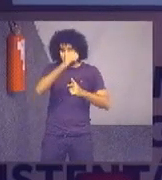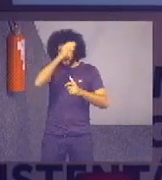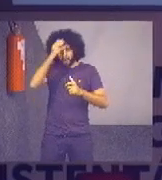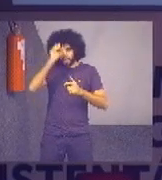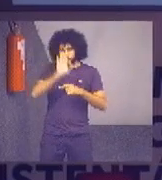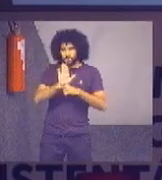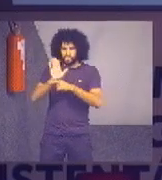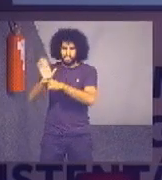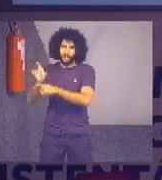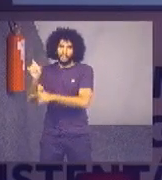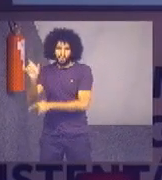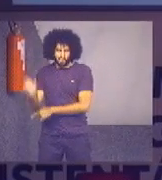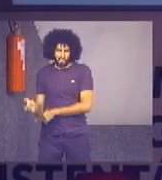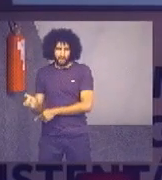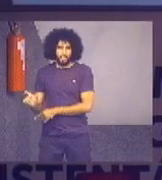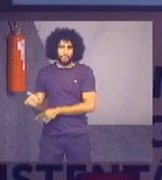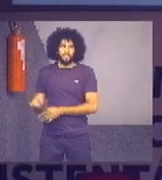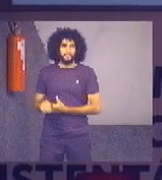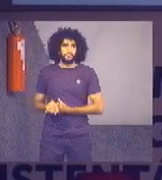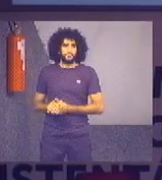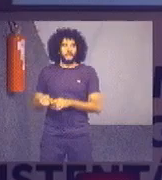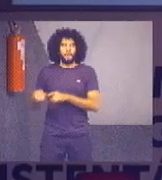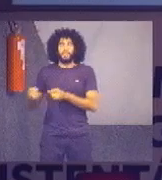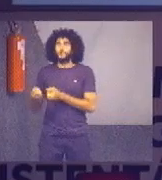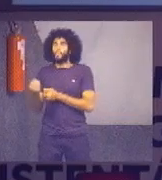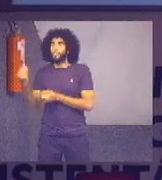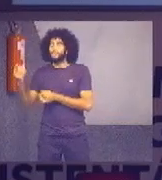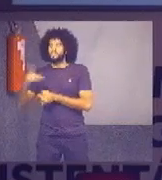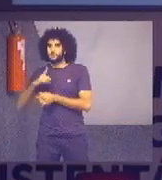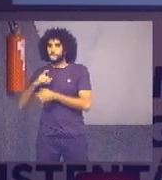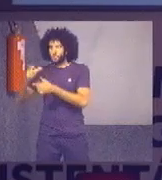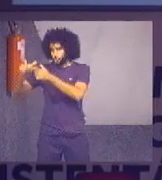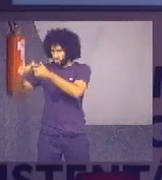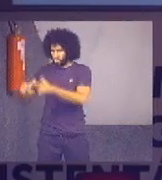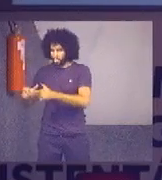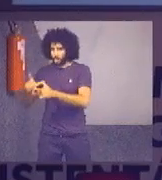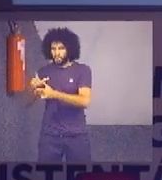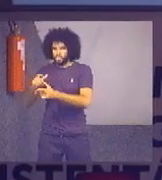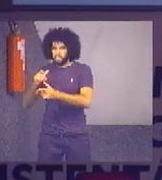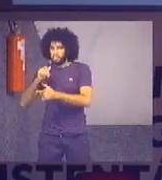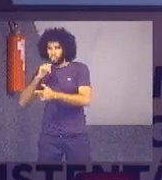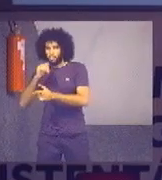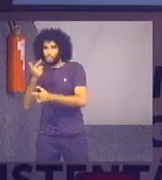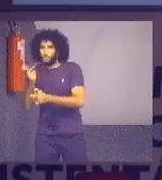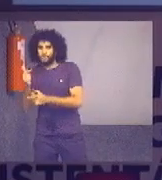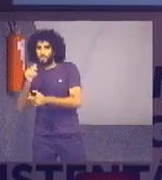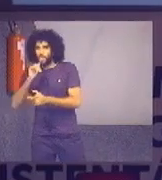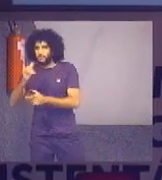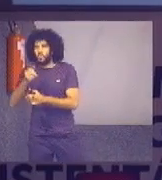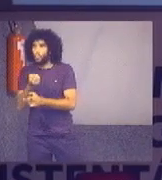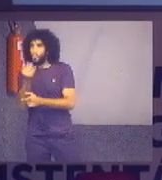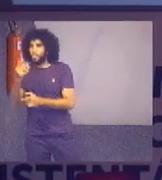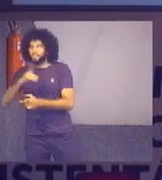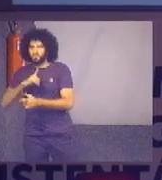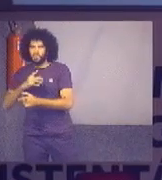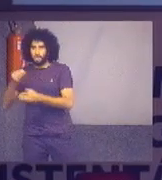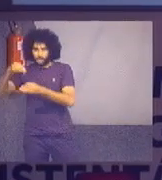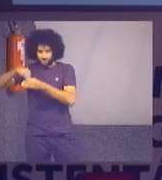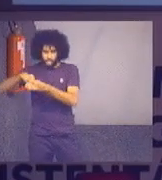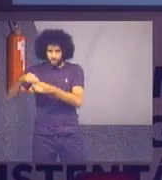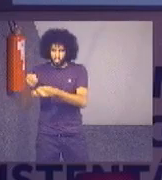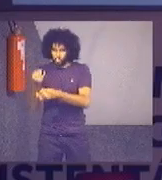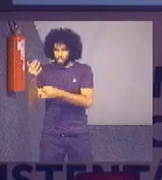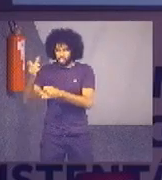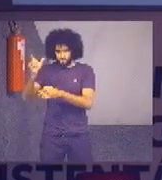o per capita é uma forma de ponderação, como a gente não tem esse dado de quantas pessoas circularam pela vara, quantas pessoas